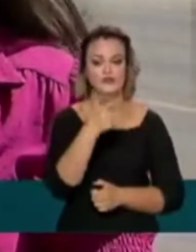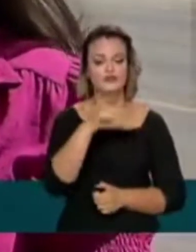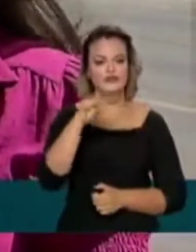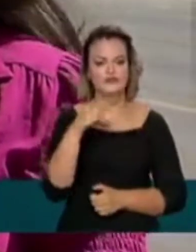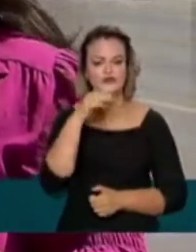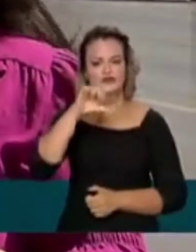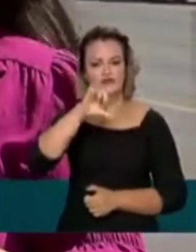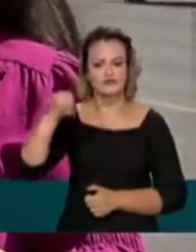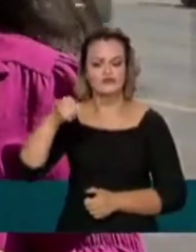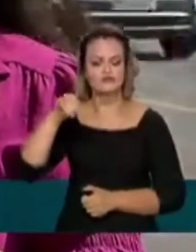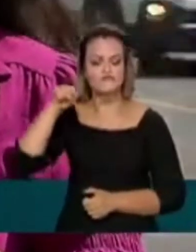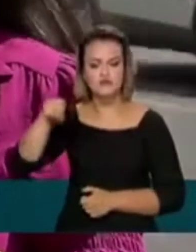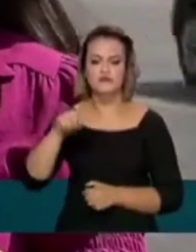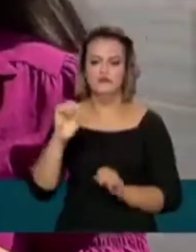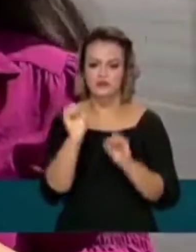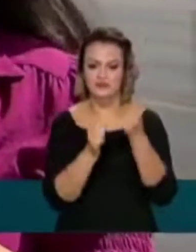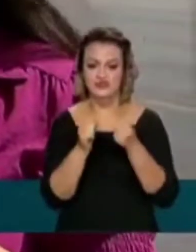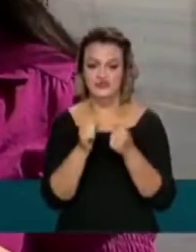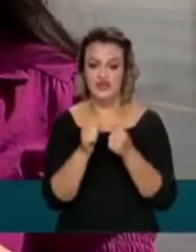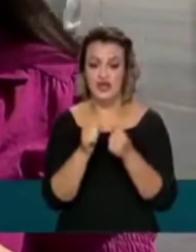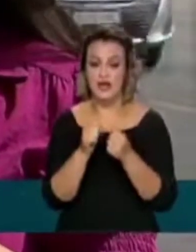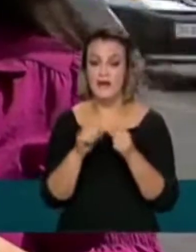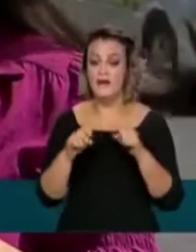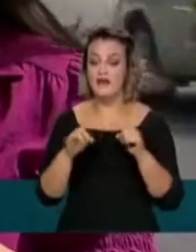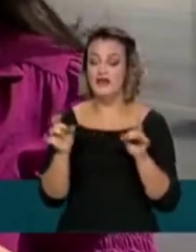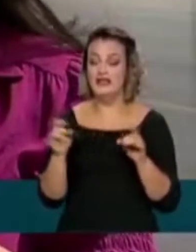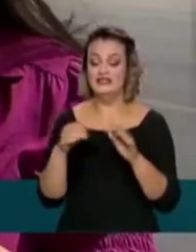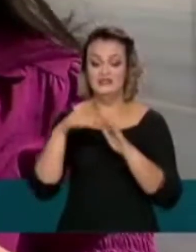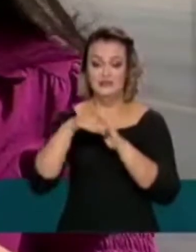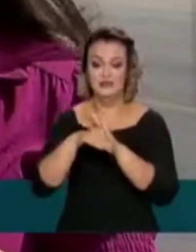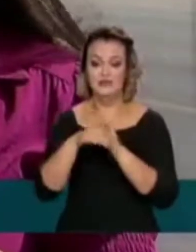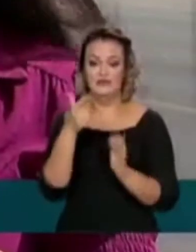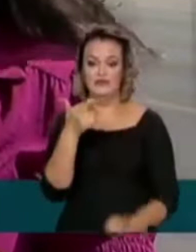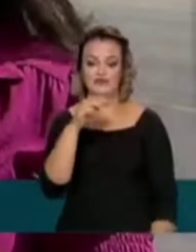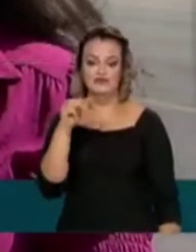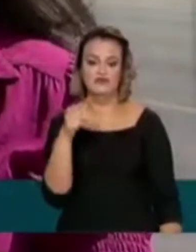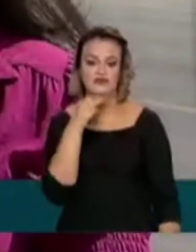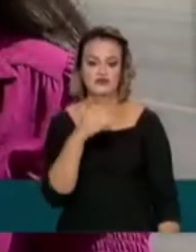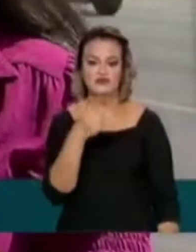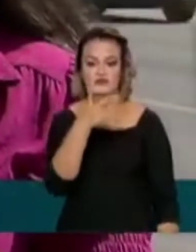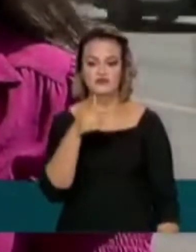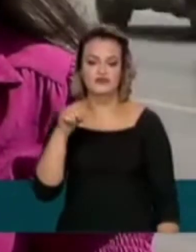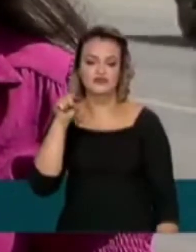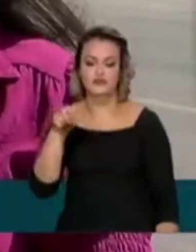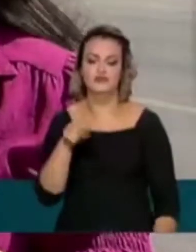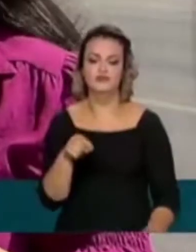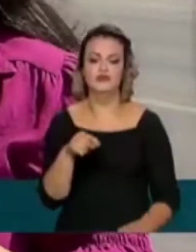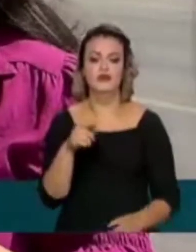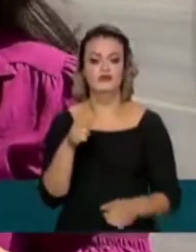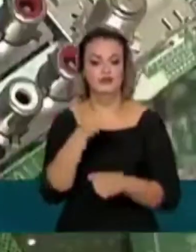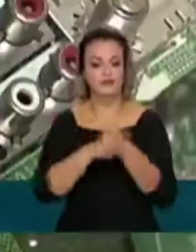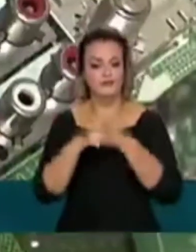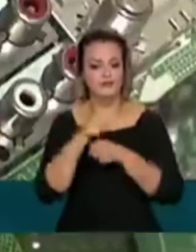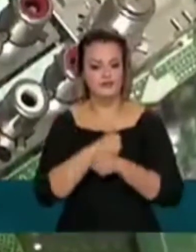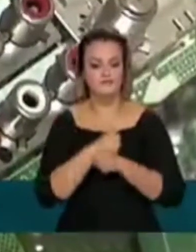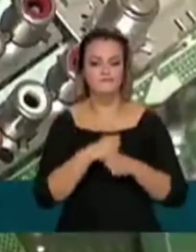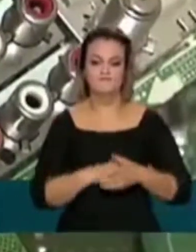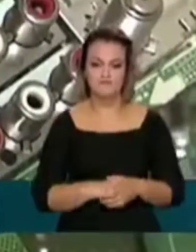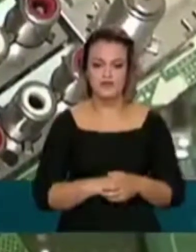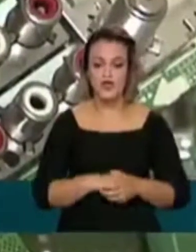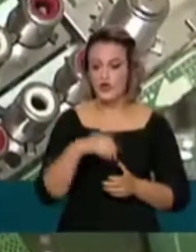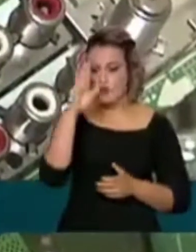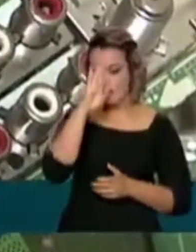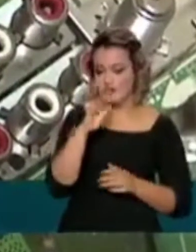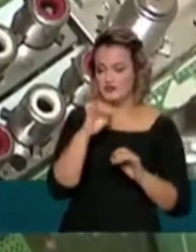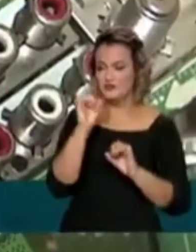900 mil veículos produzidos. Esse total caiu para 2 milhões e 200 mil em 2021. O Brasil produz